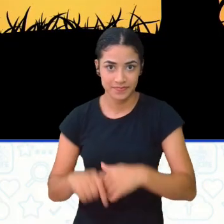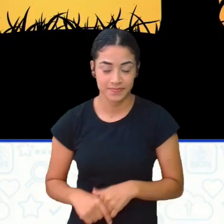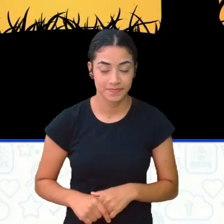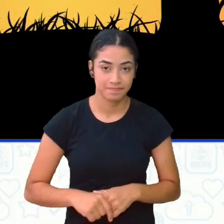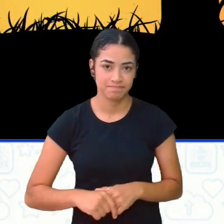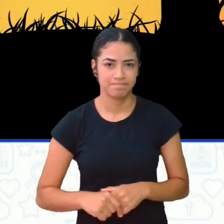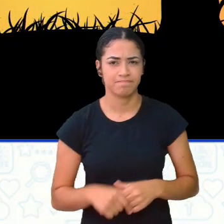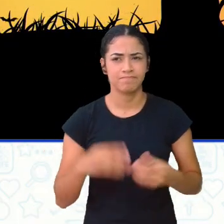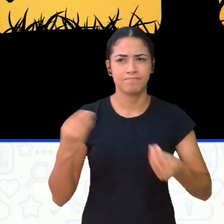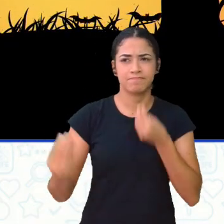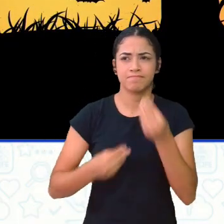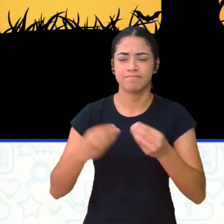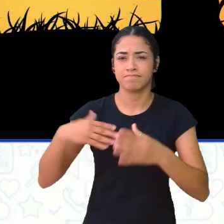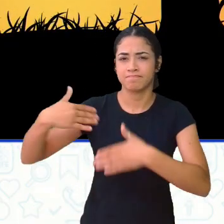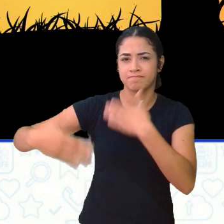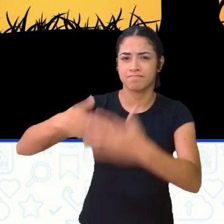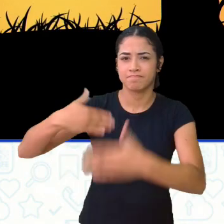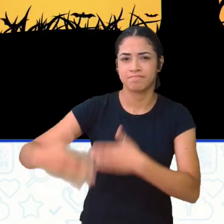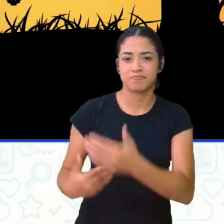história se desenrola?